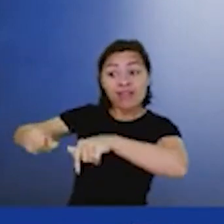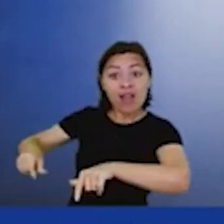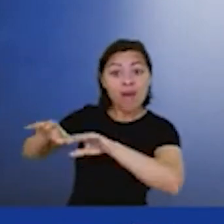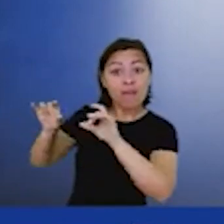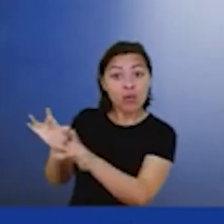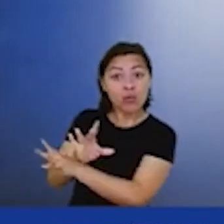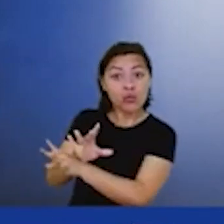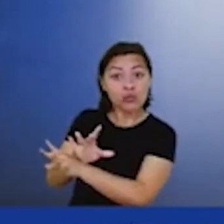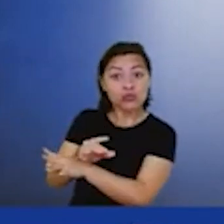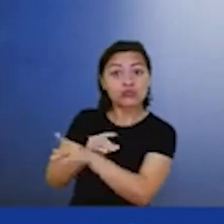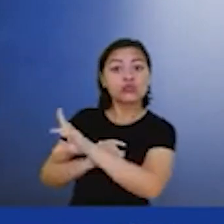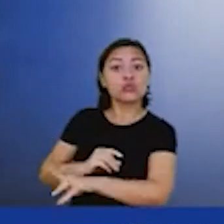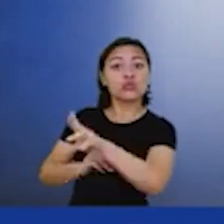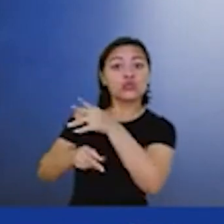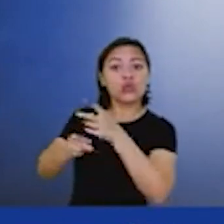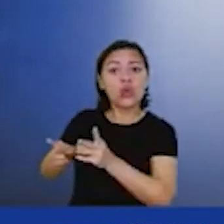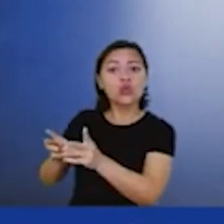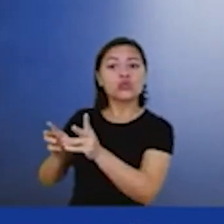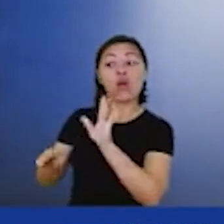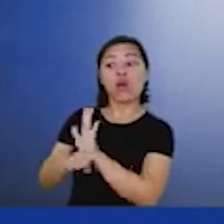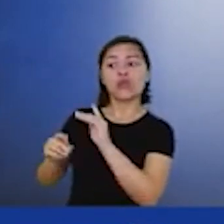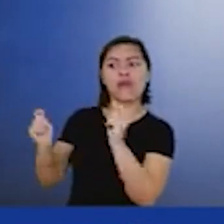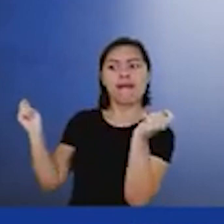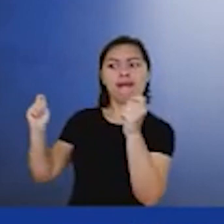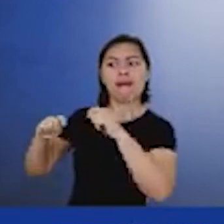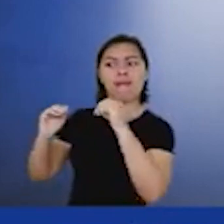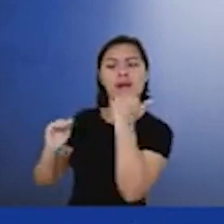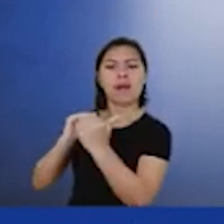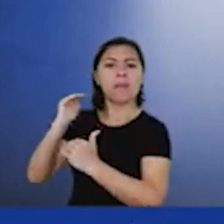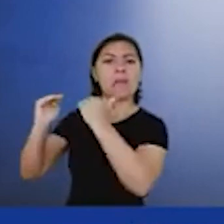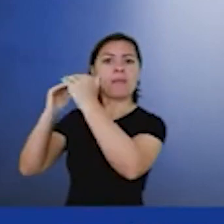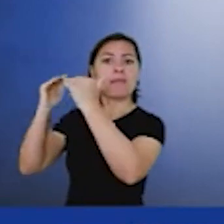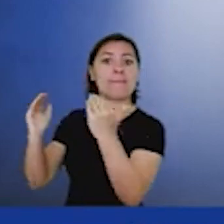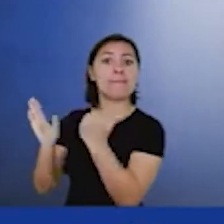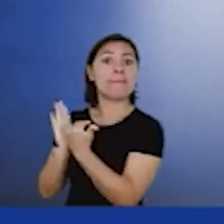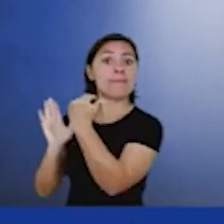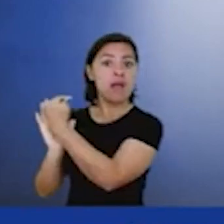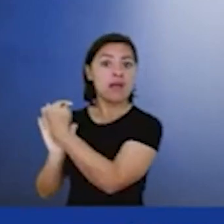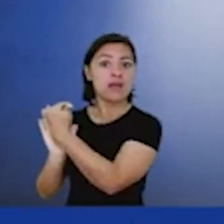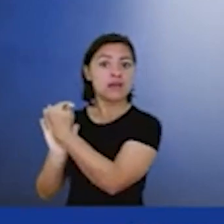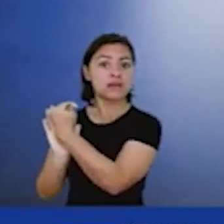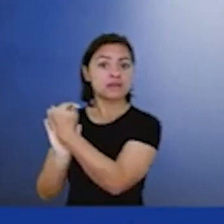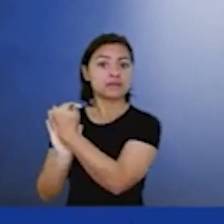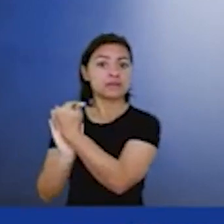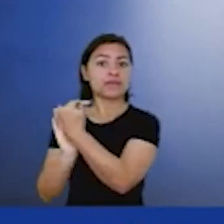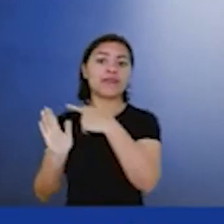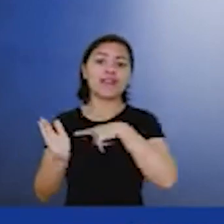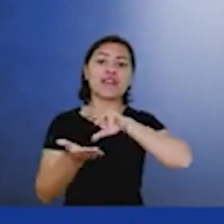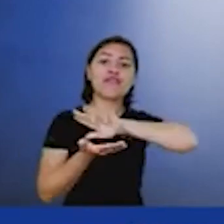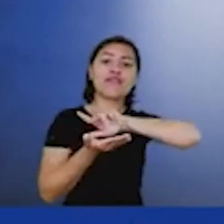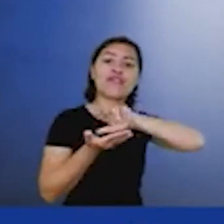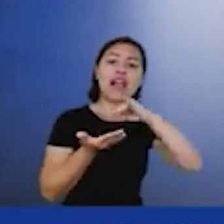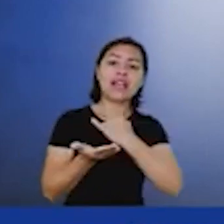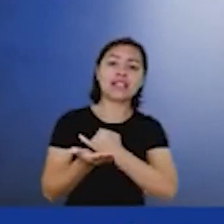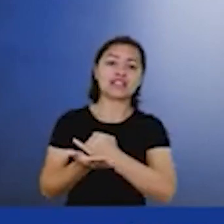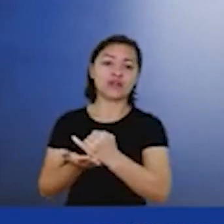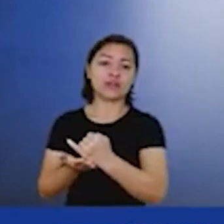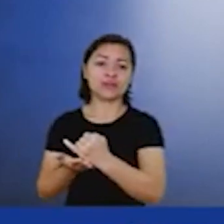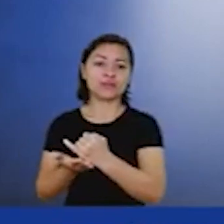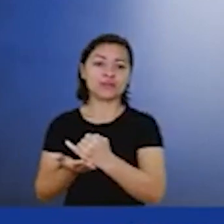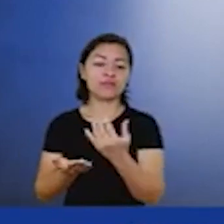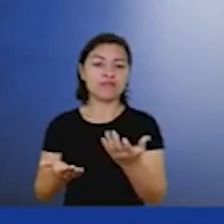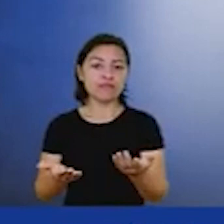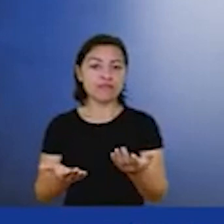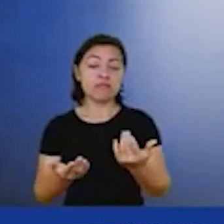diminuindo também as consequências negativas dele através de várias iniciativas. No primeiro escopo, basicamente, a